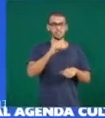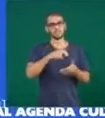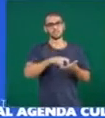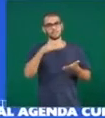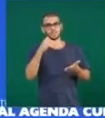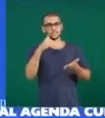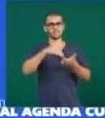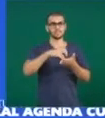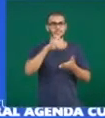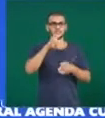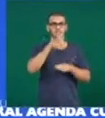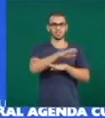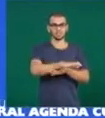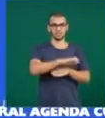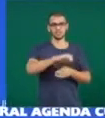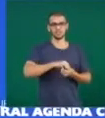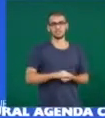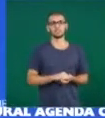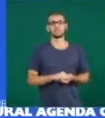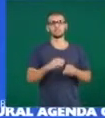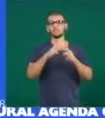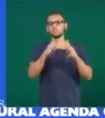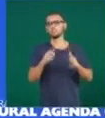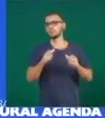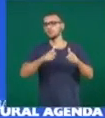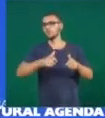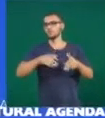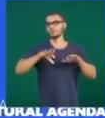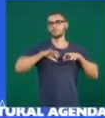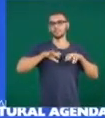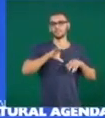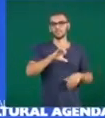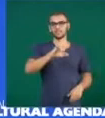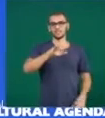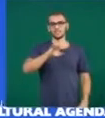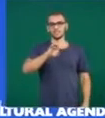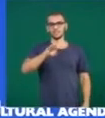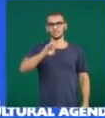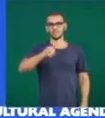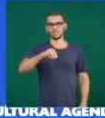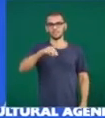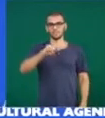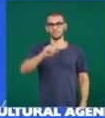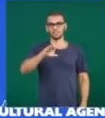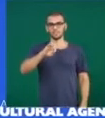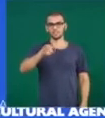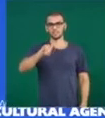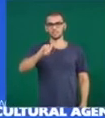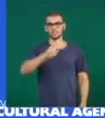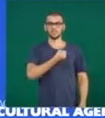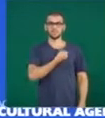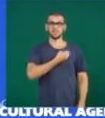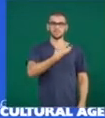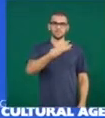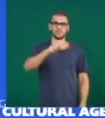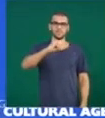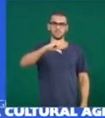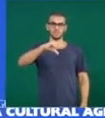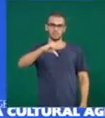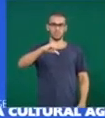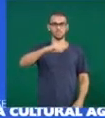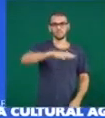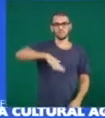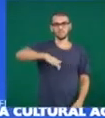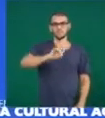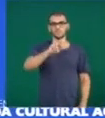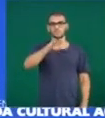às 5 da tarde. O MUNA fica na Praça Cícero Macedo, número 309, bairro Fundinho. A